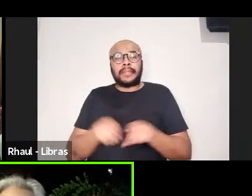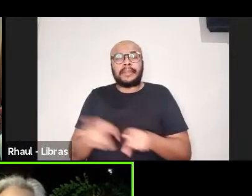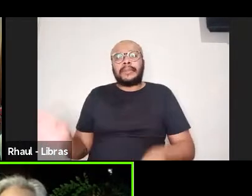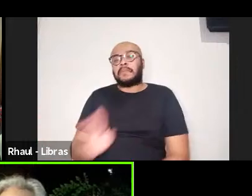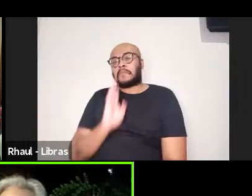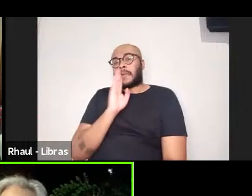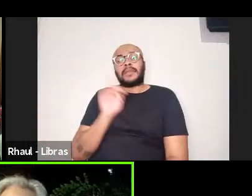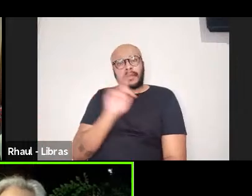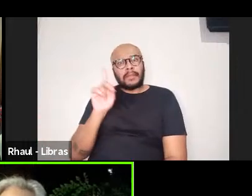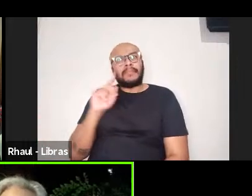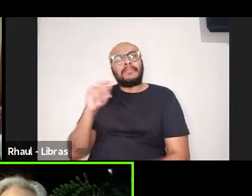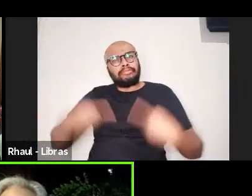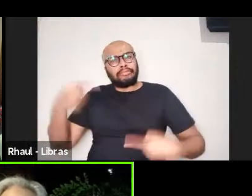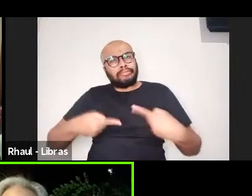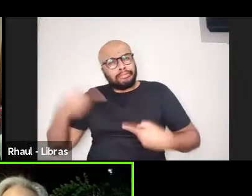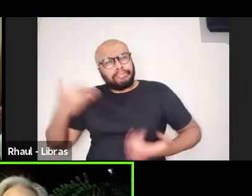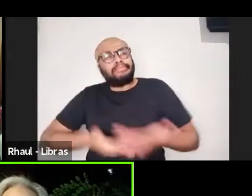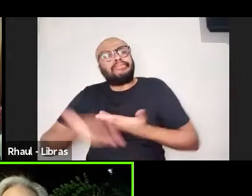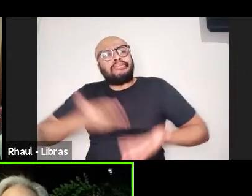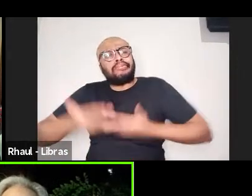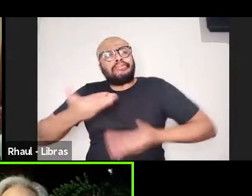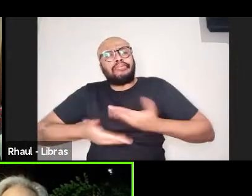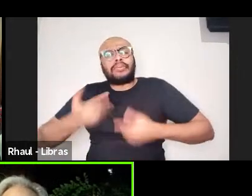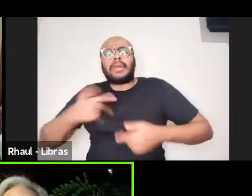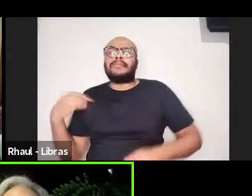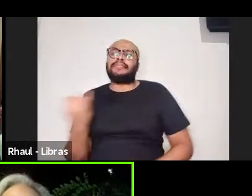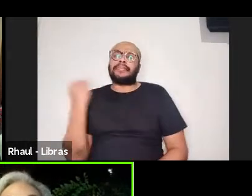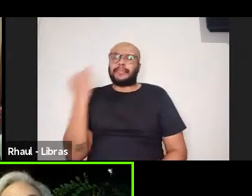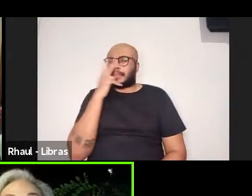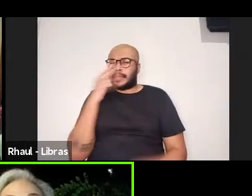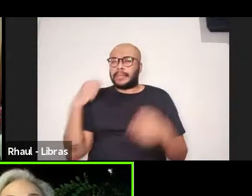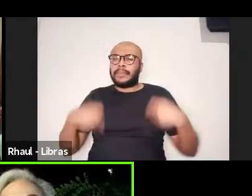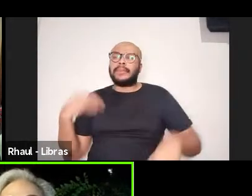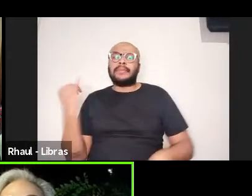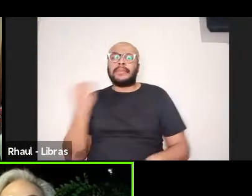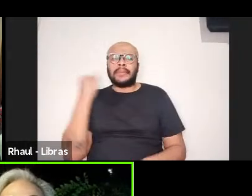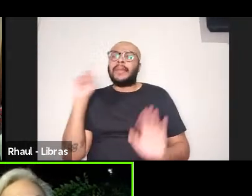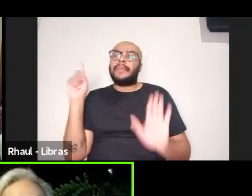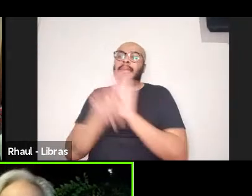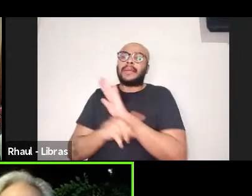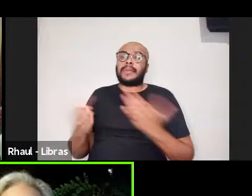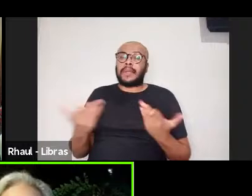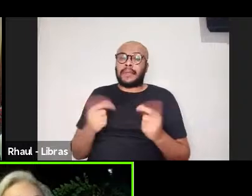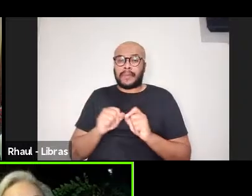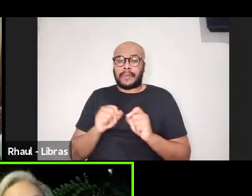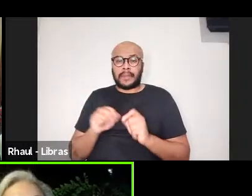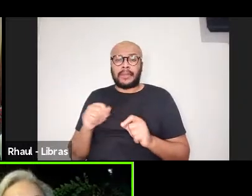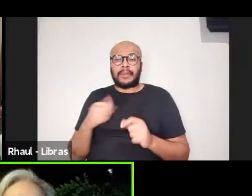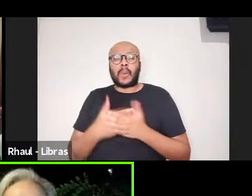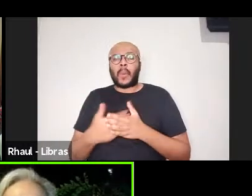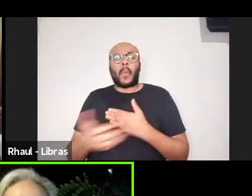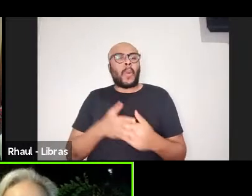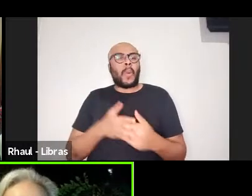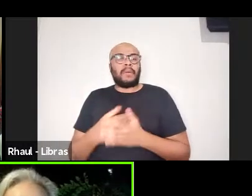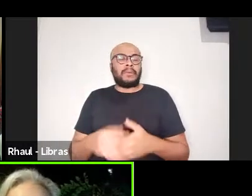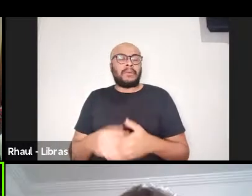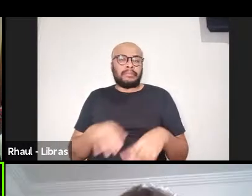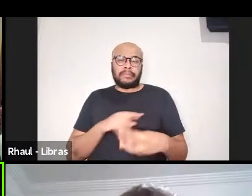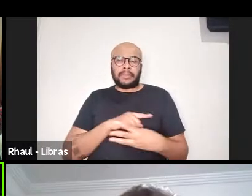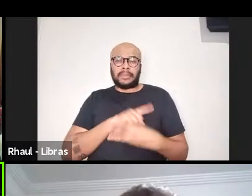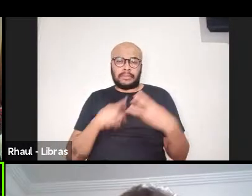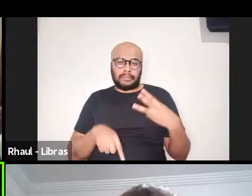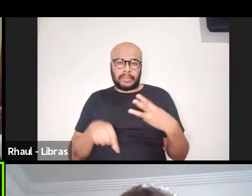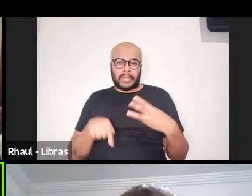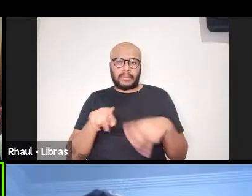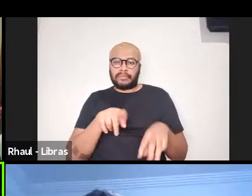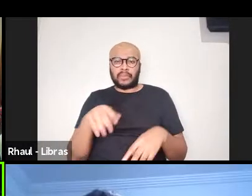digamos, e vou fazer uma pergunta agora para qualquer um dos três, tá?